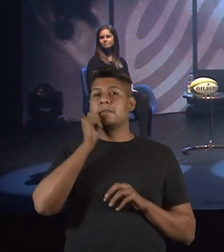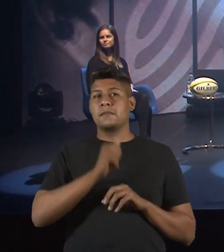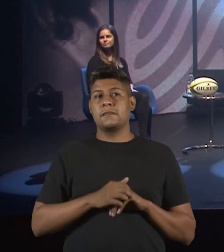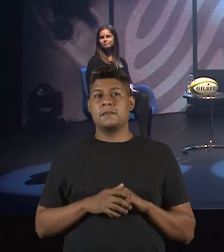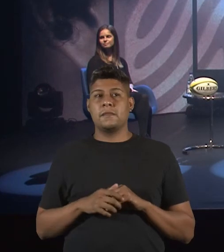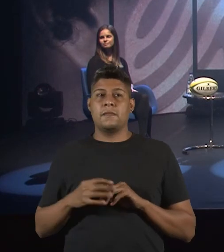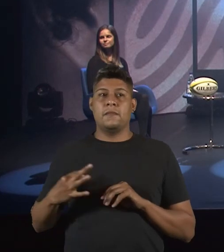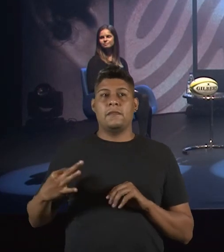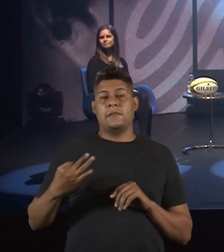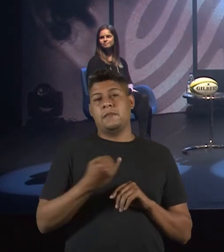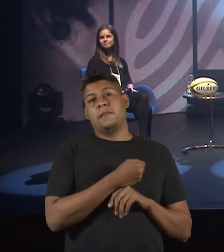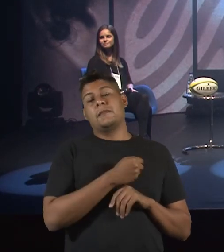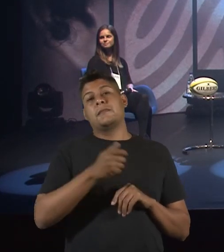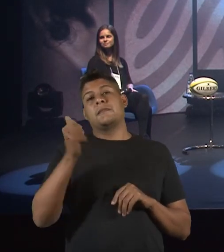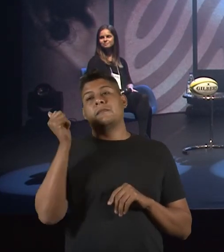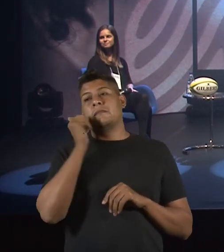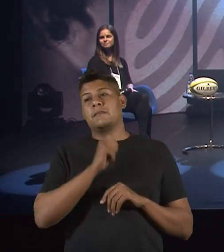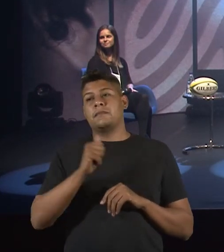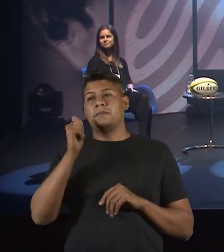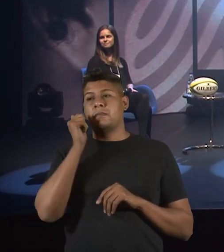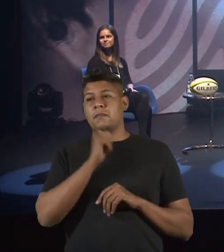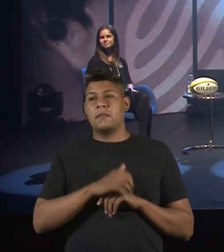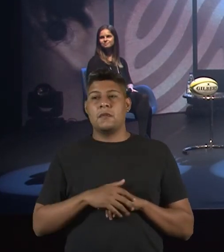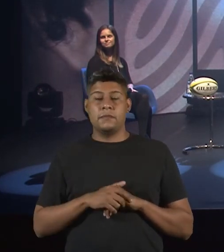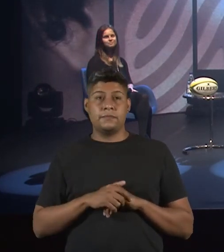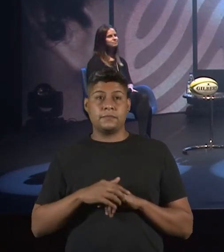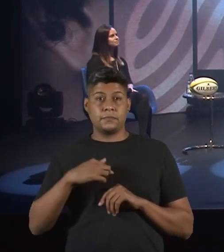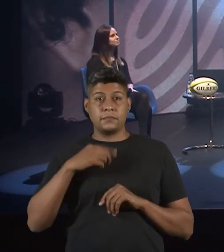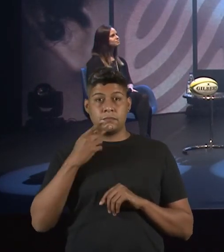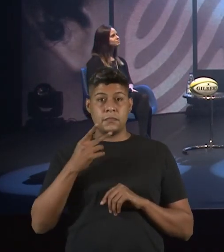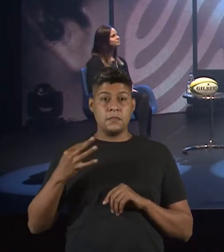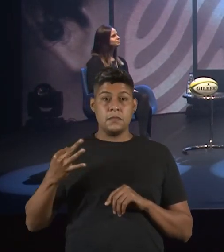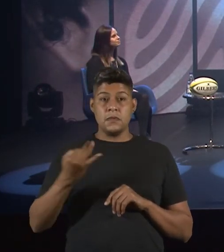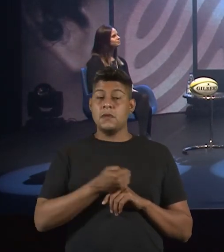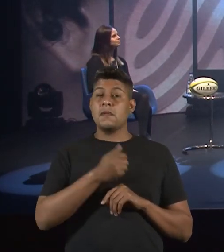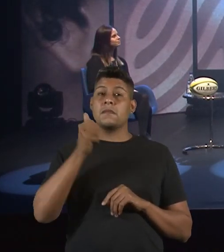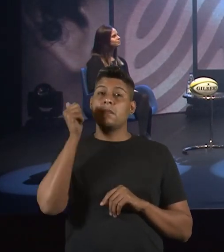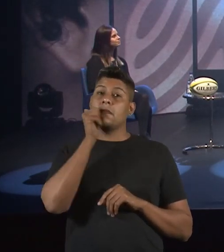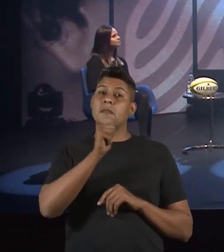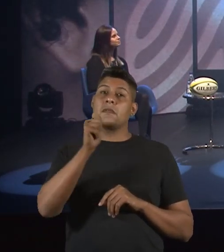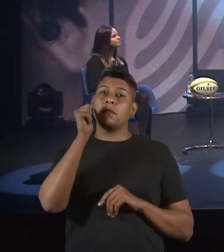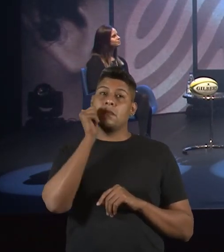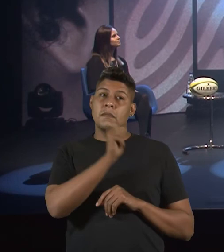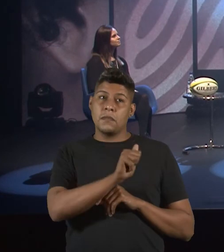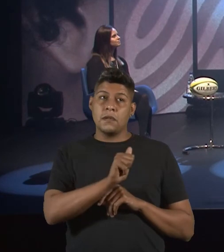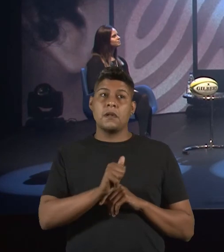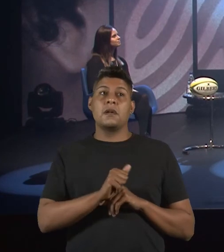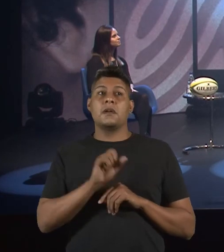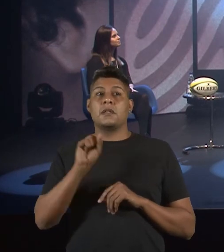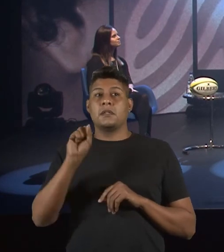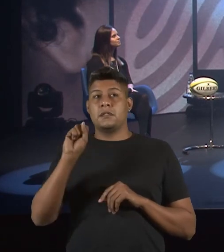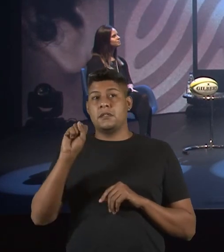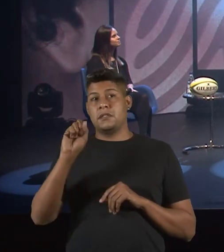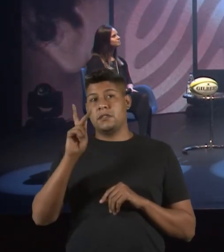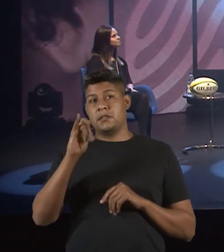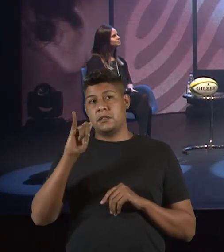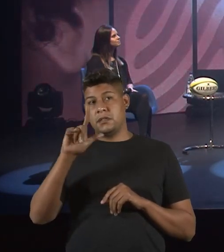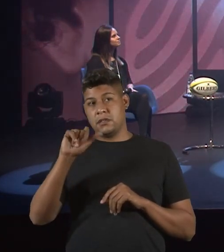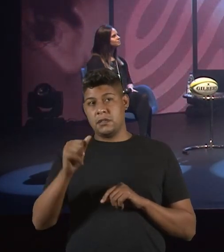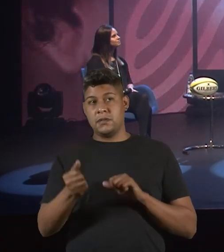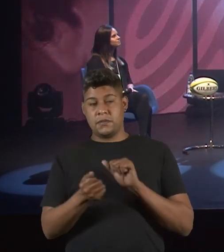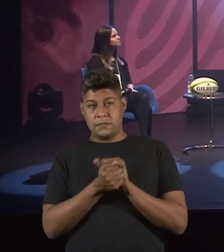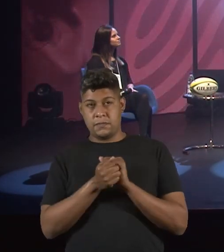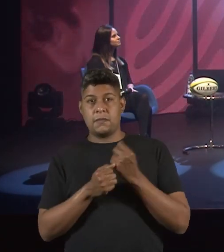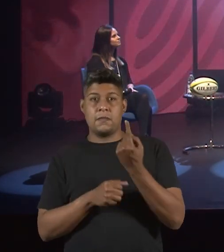Todas as mulheres. E quando eu digo todas as mulheres, a Sheila está online com a